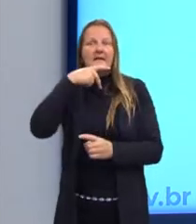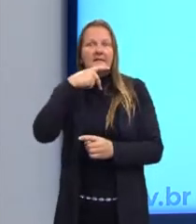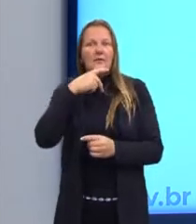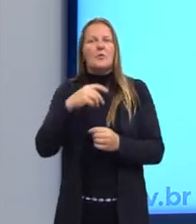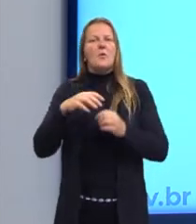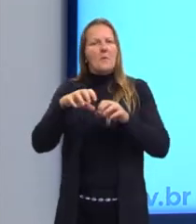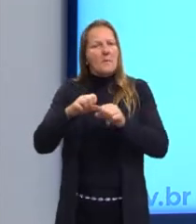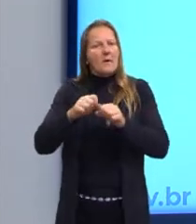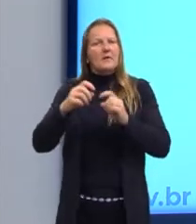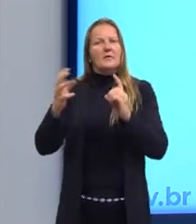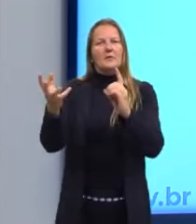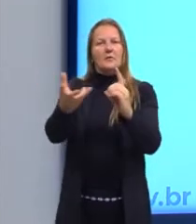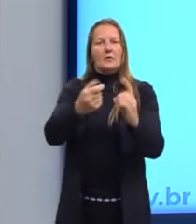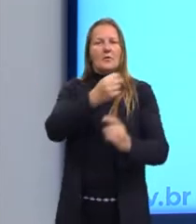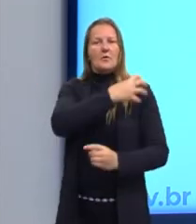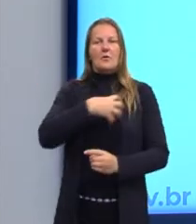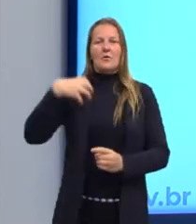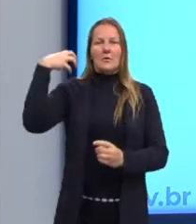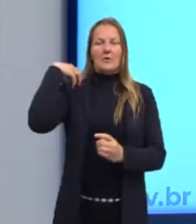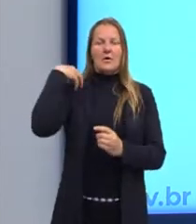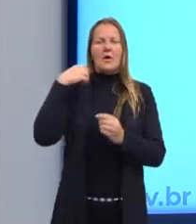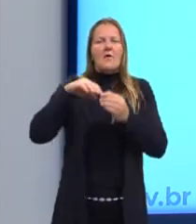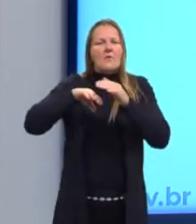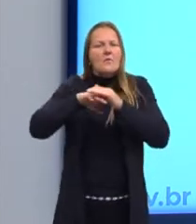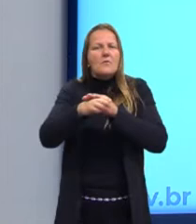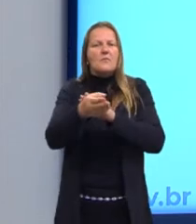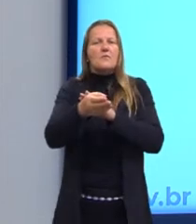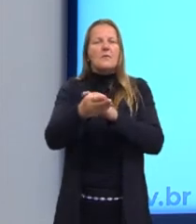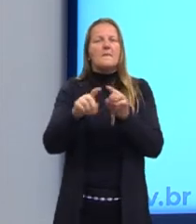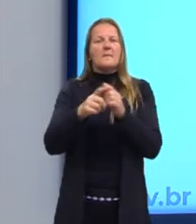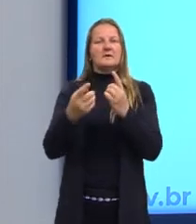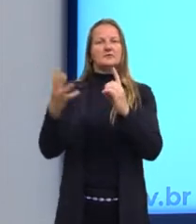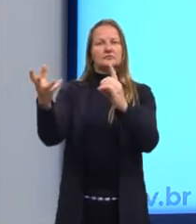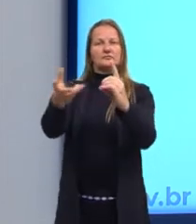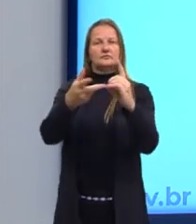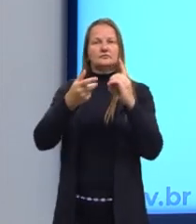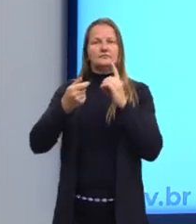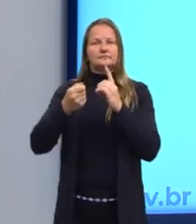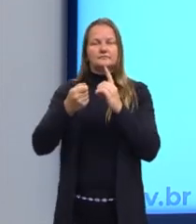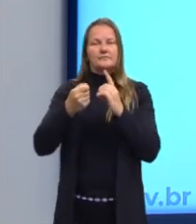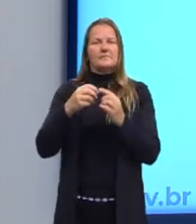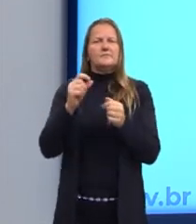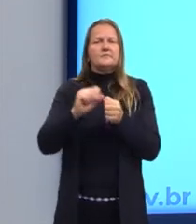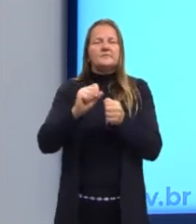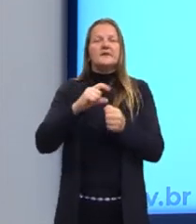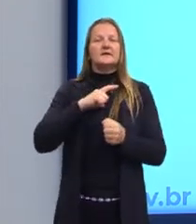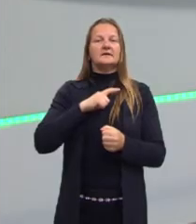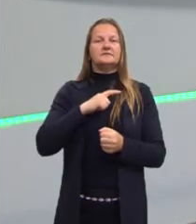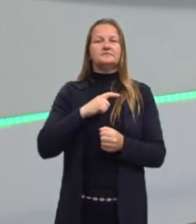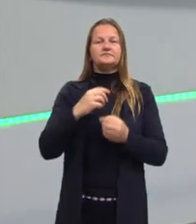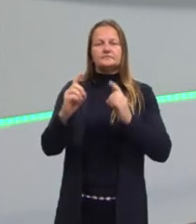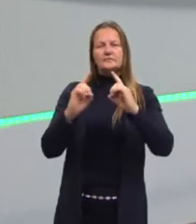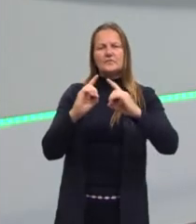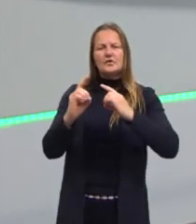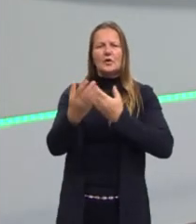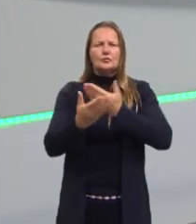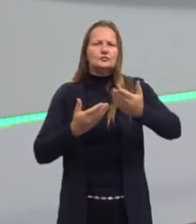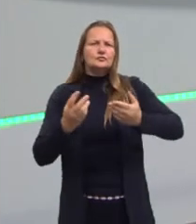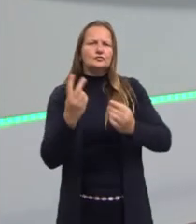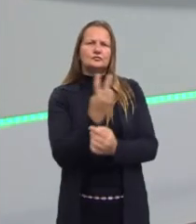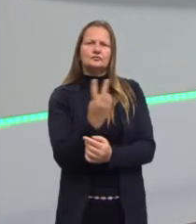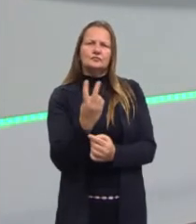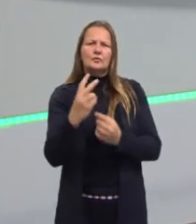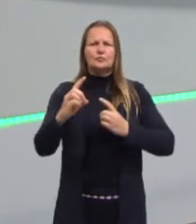a dialética já do Aristóteles e modifica um pouco ela, mas ele usa a dialética. Então a dialética vem disso, né? Do diálogo, o de dois.